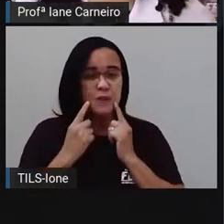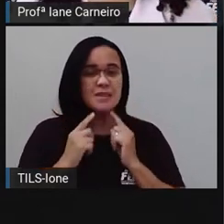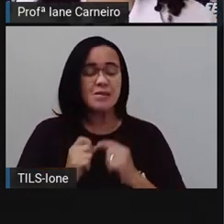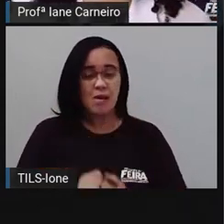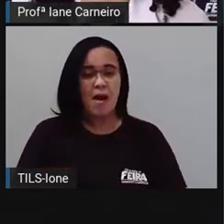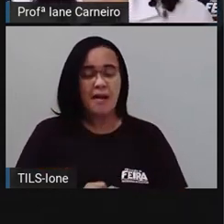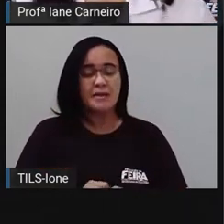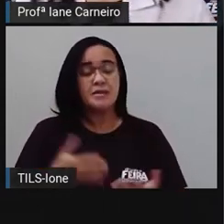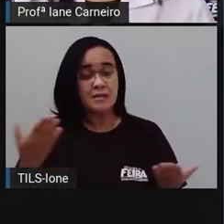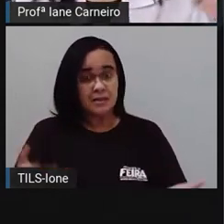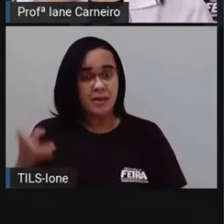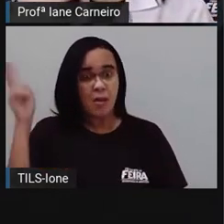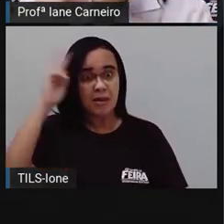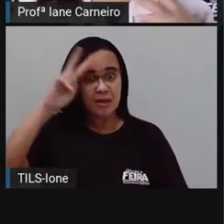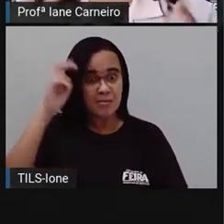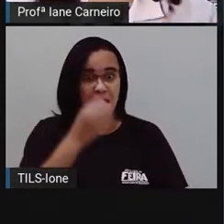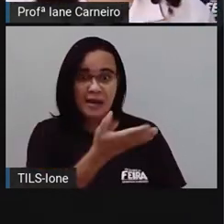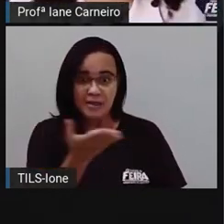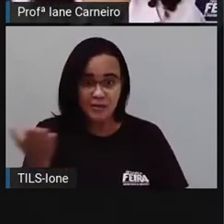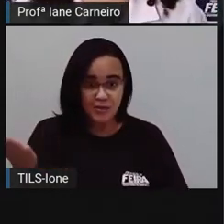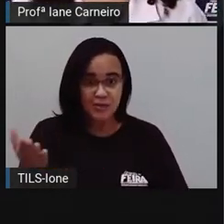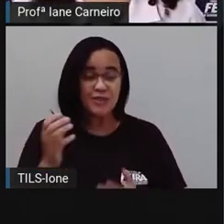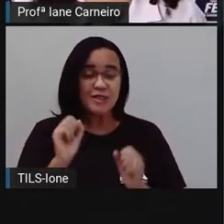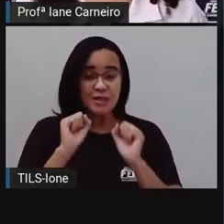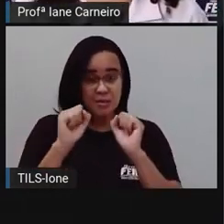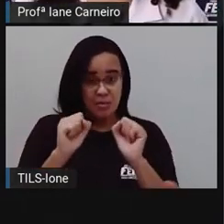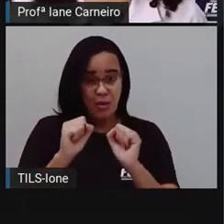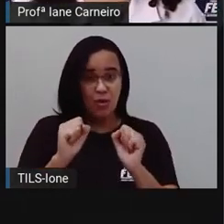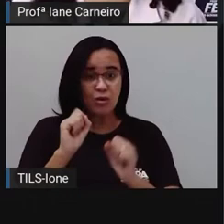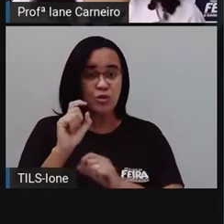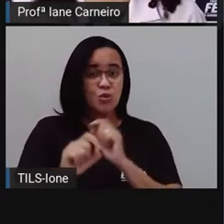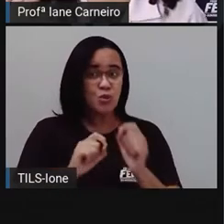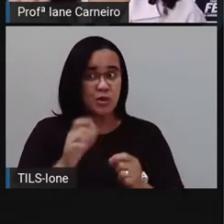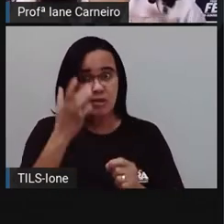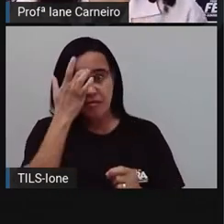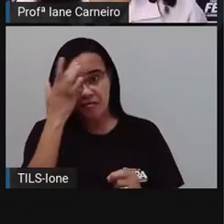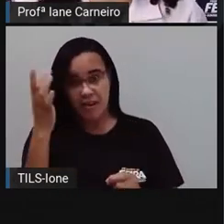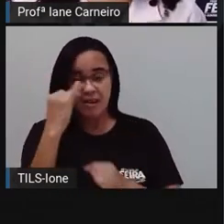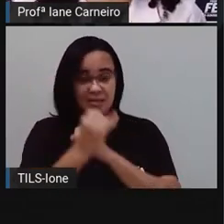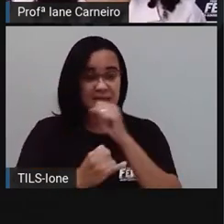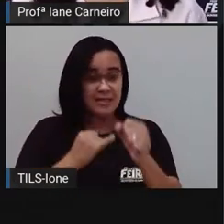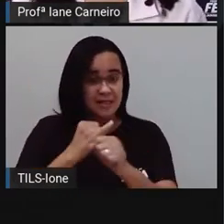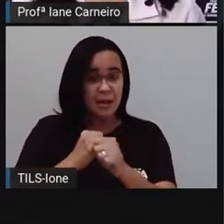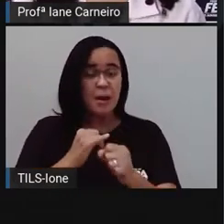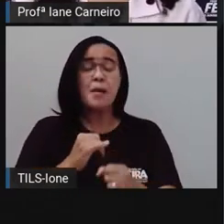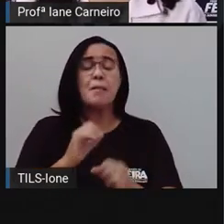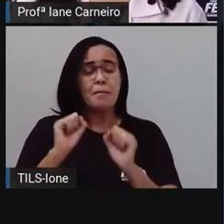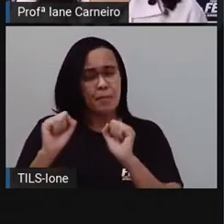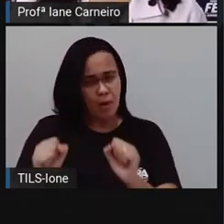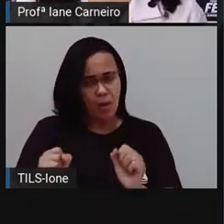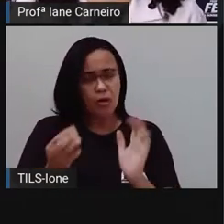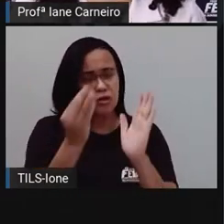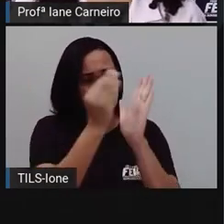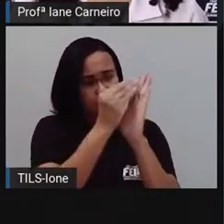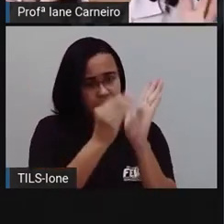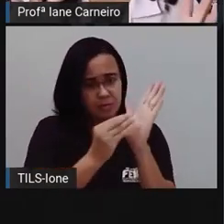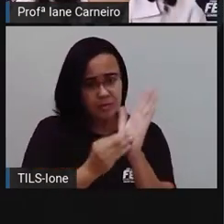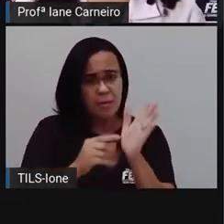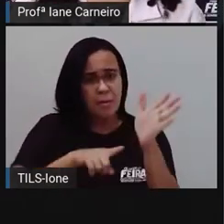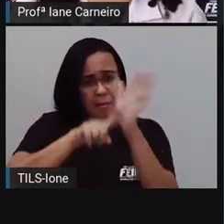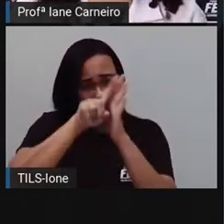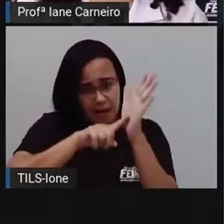puderem fazer aí, tiverem acesso fácil à internet, vocês podem pesquisar, né? No YouTube,